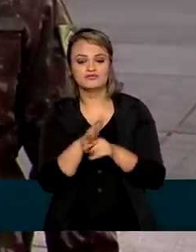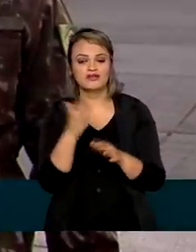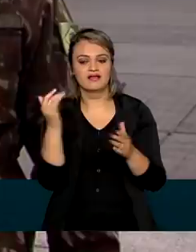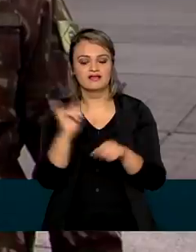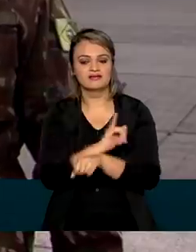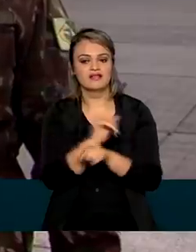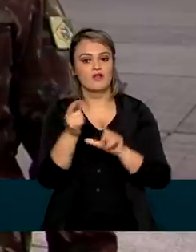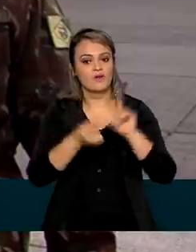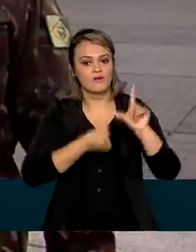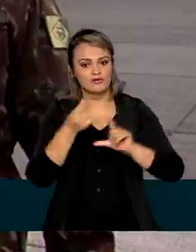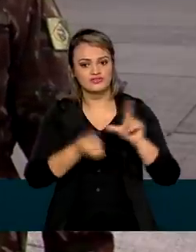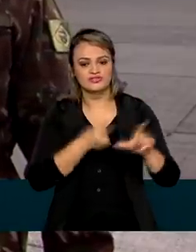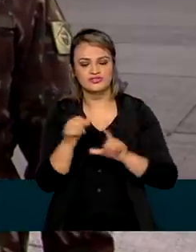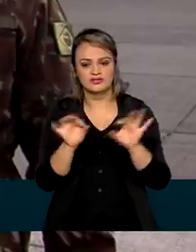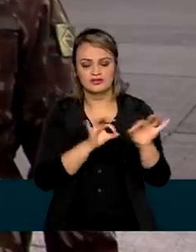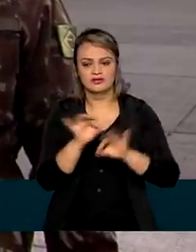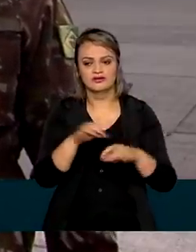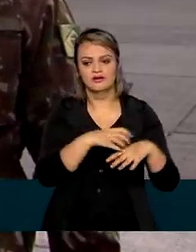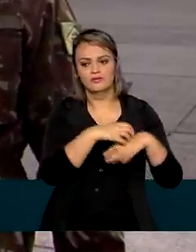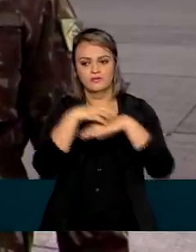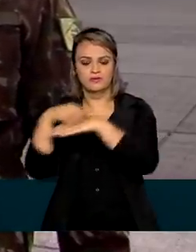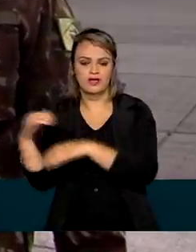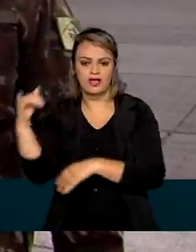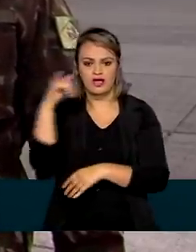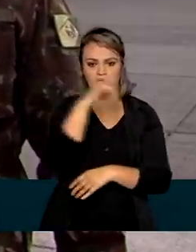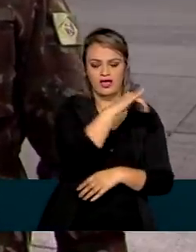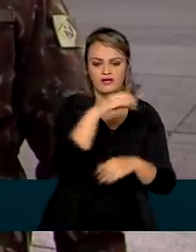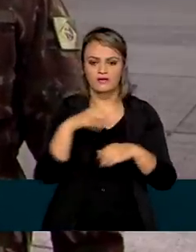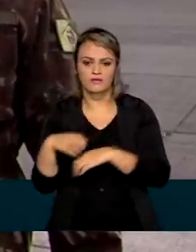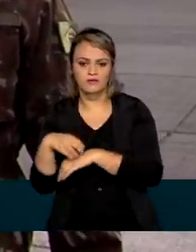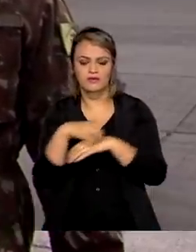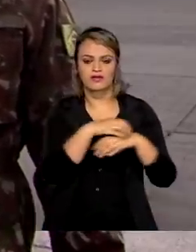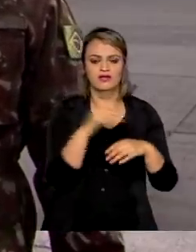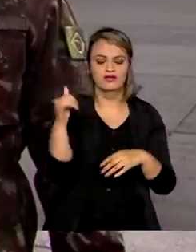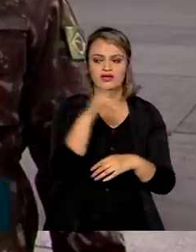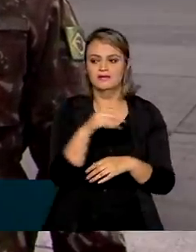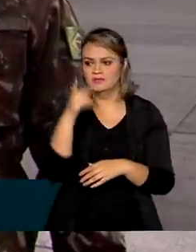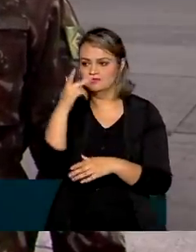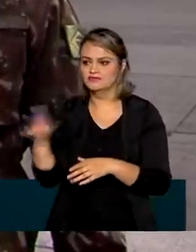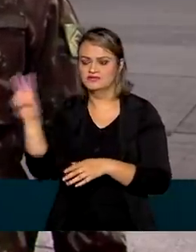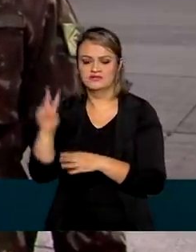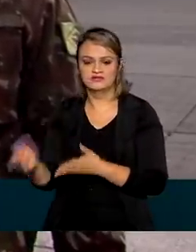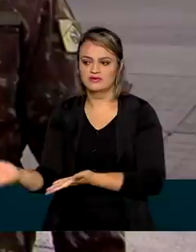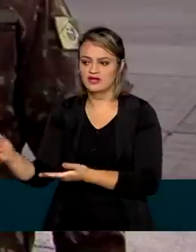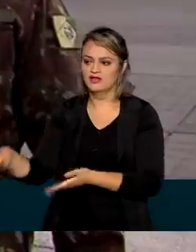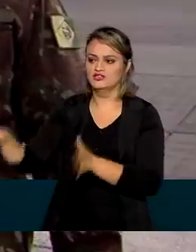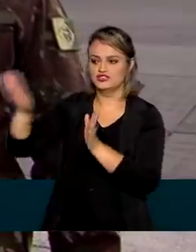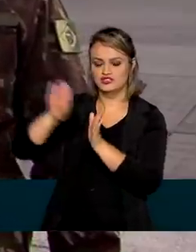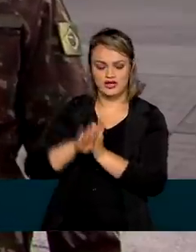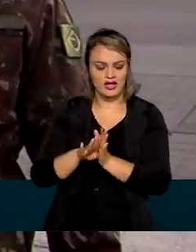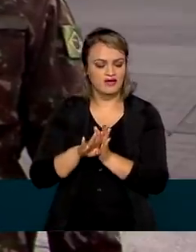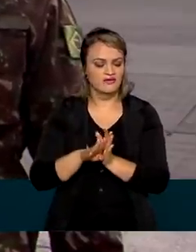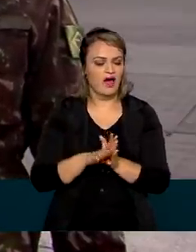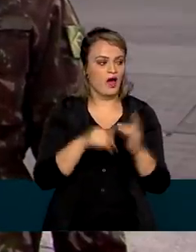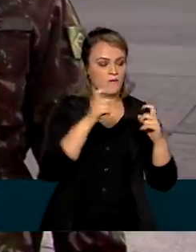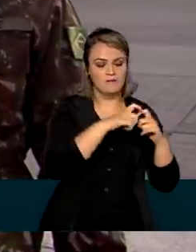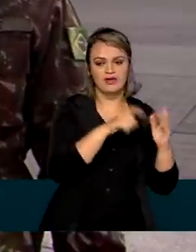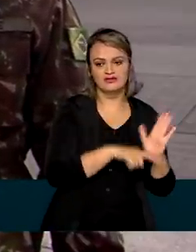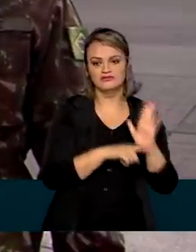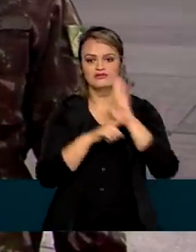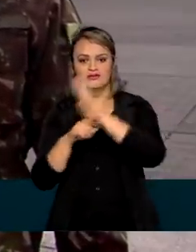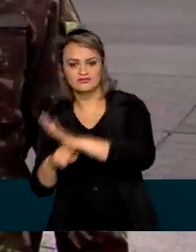logística. Eu cuidava da parte do transporte aéreo, então eu ajudava a interiorizar os venezuelanos, transportar os médicos que atendiam os